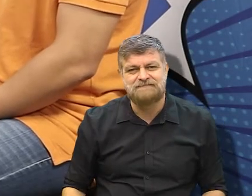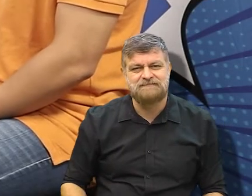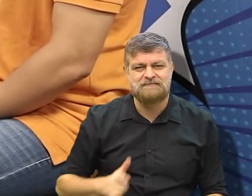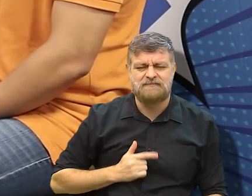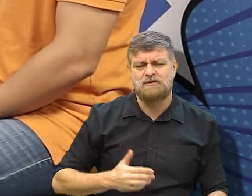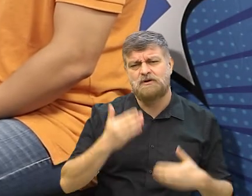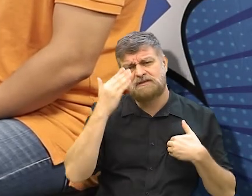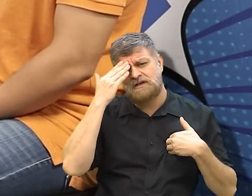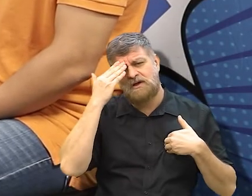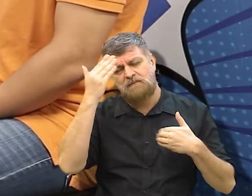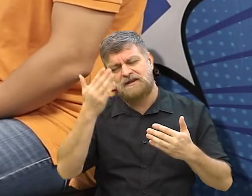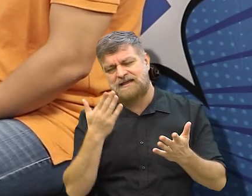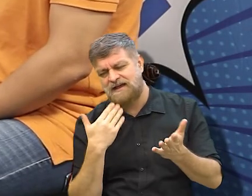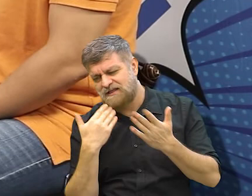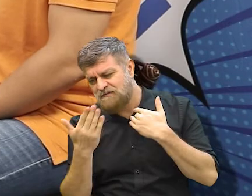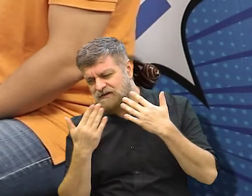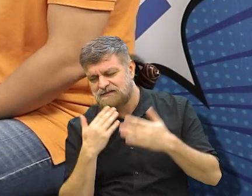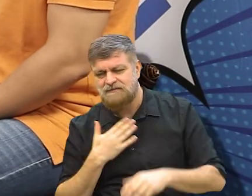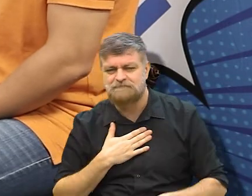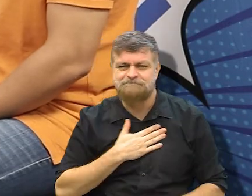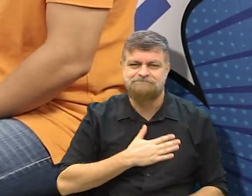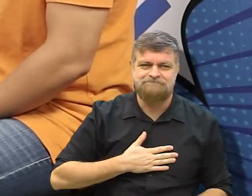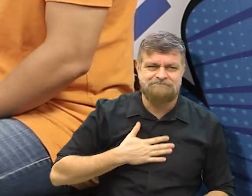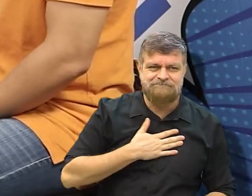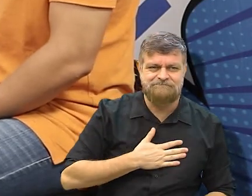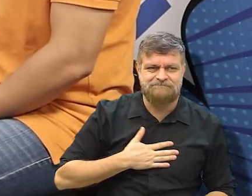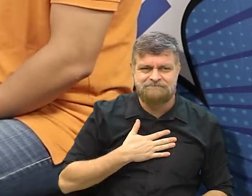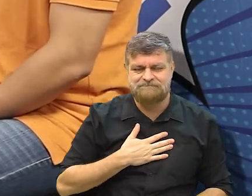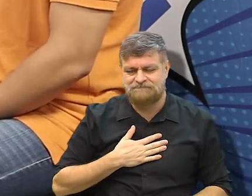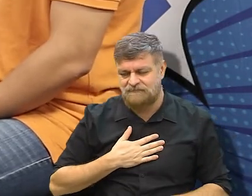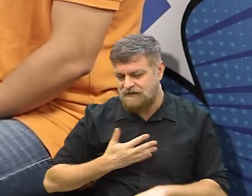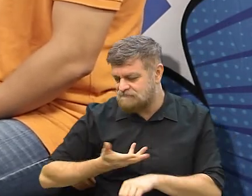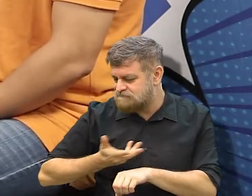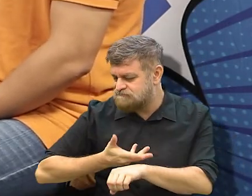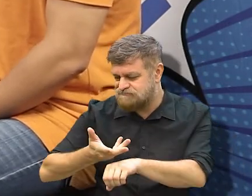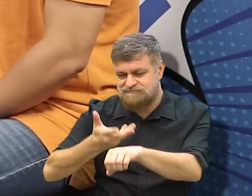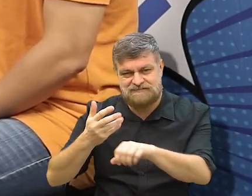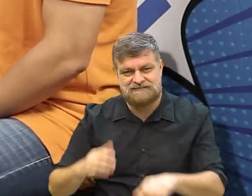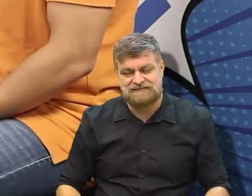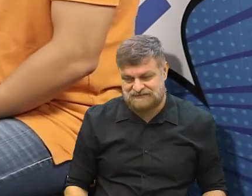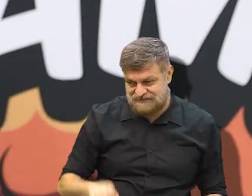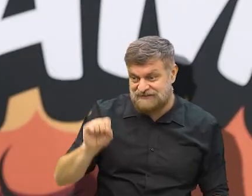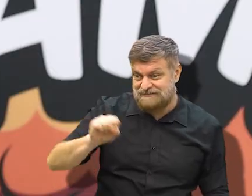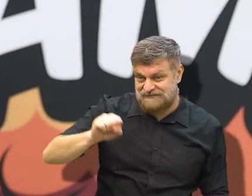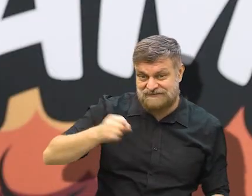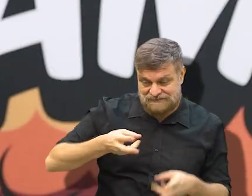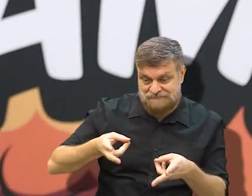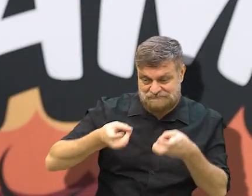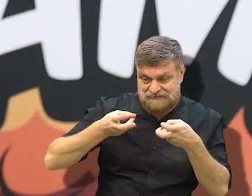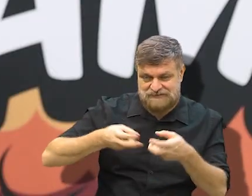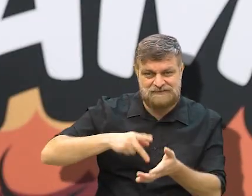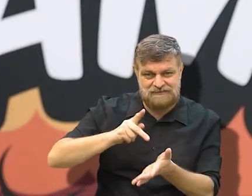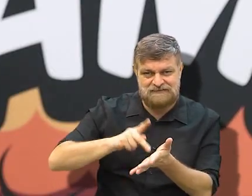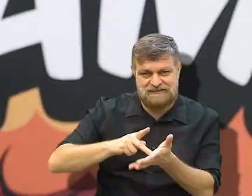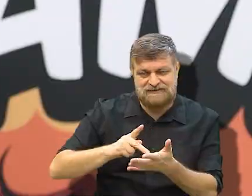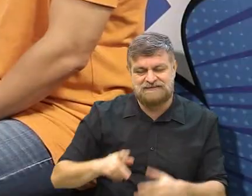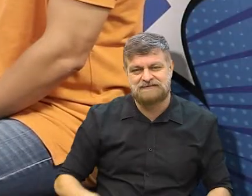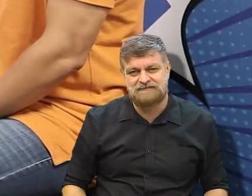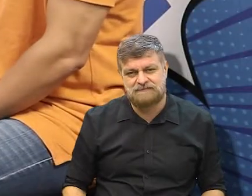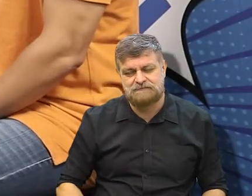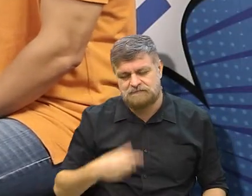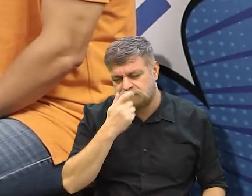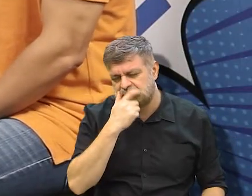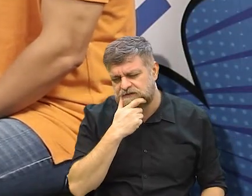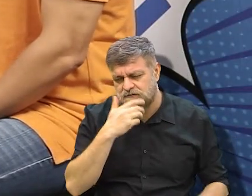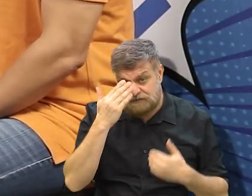muito obrigado pela entrevista, por esse bate-papo gostoso, que, ó, voou! Sim, sim, estou vendo, sim, adorei também,